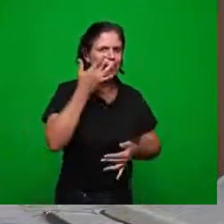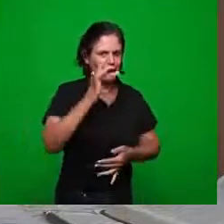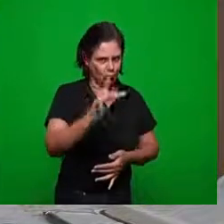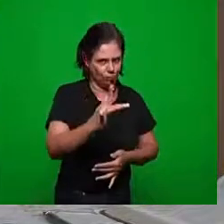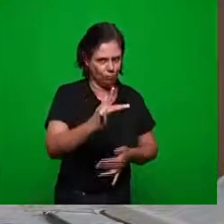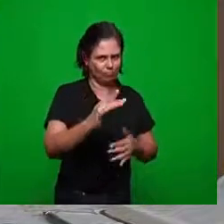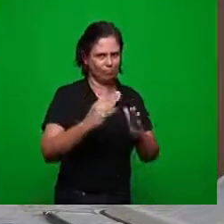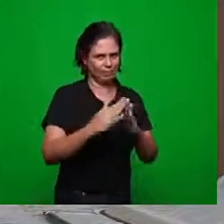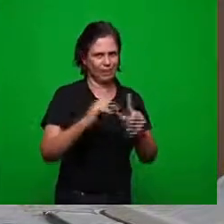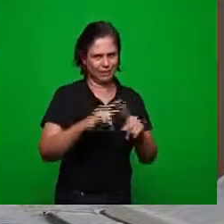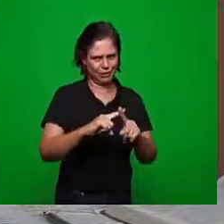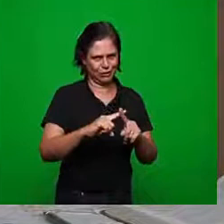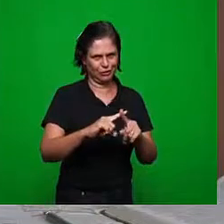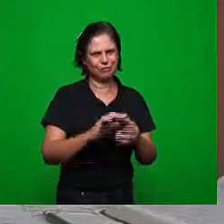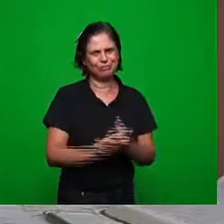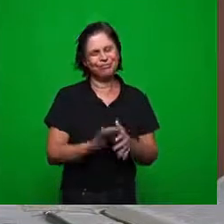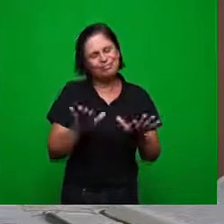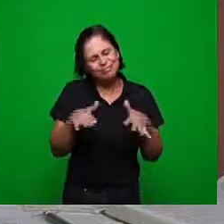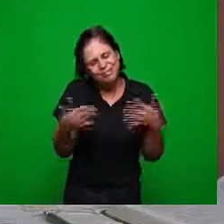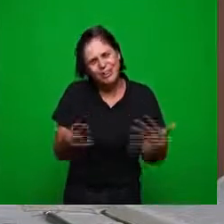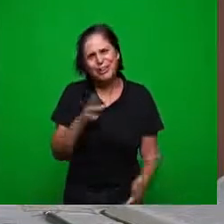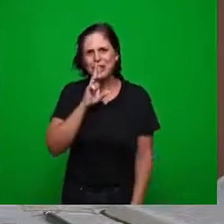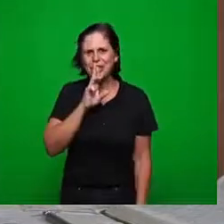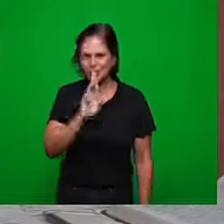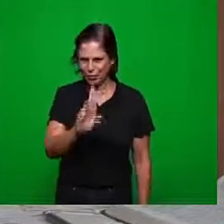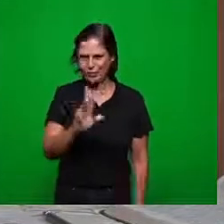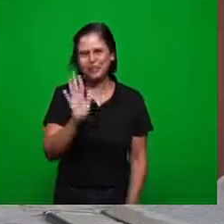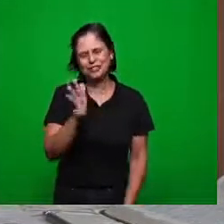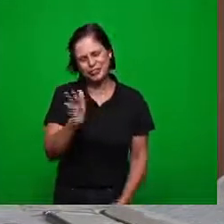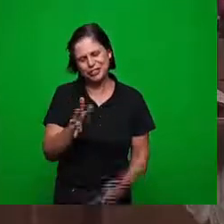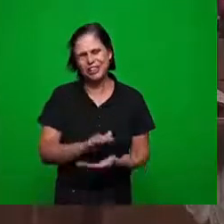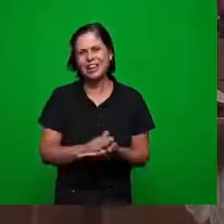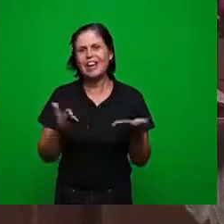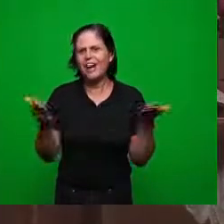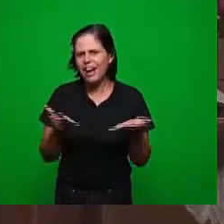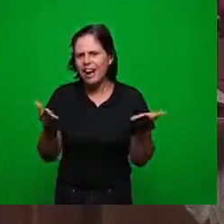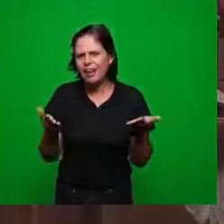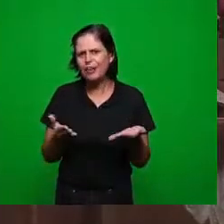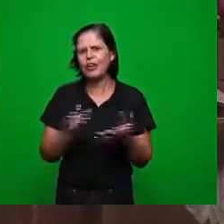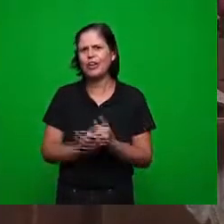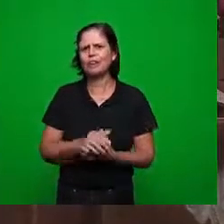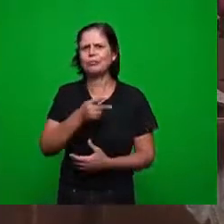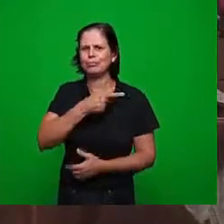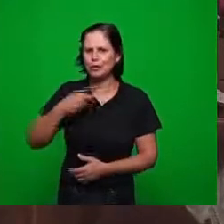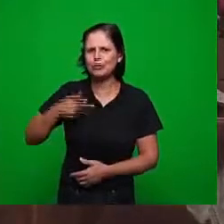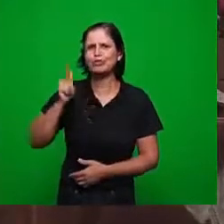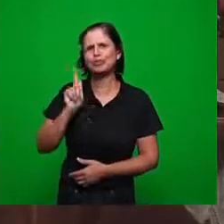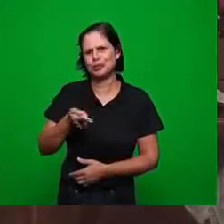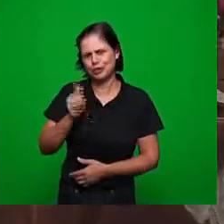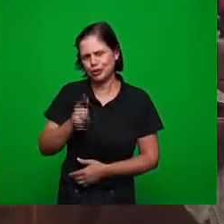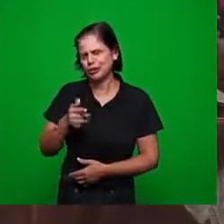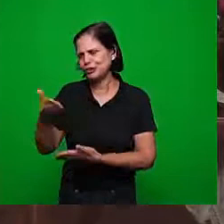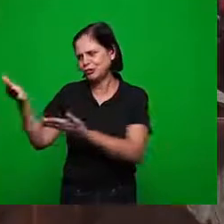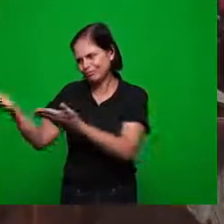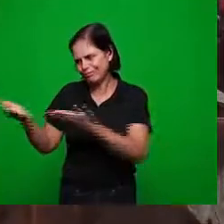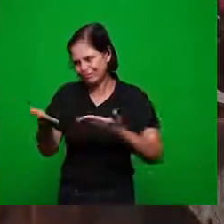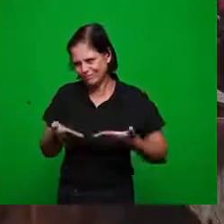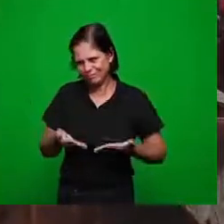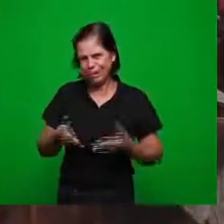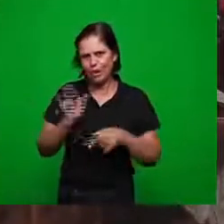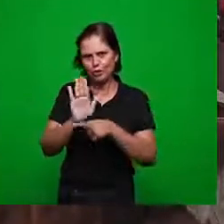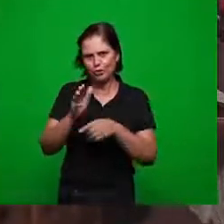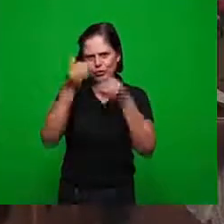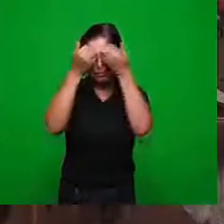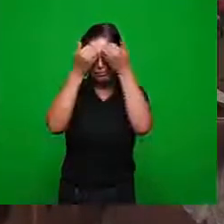portanto estas cinco respostas para os irmãos e nós teremos agora uma pequena consideração para ajudar os irmãos no entendimento